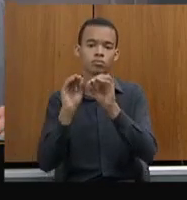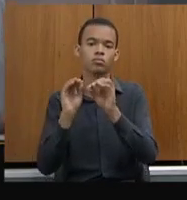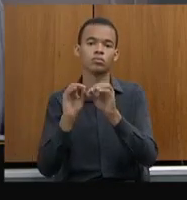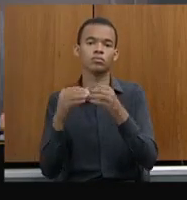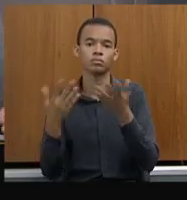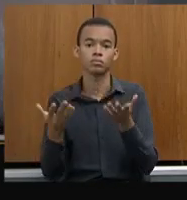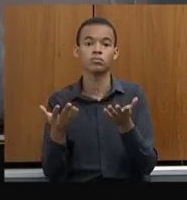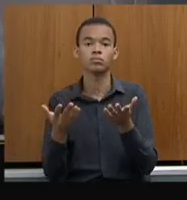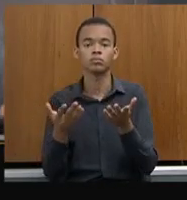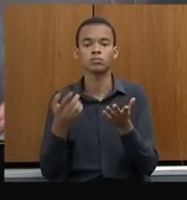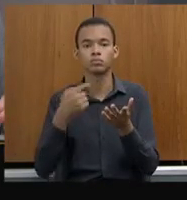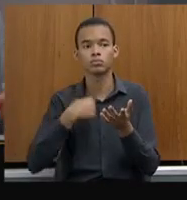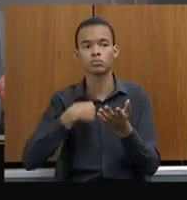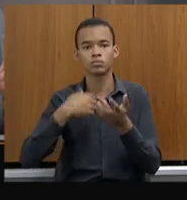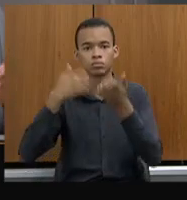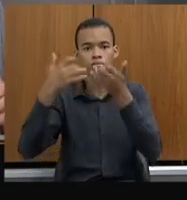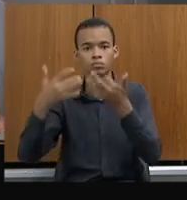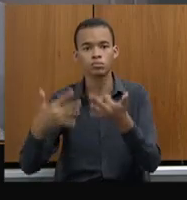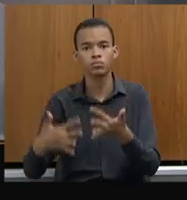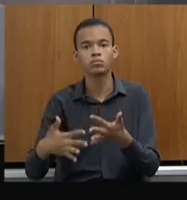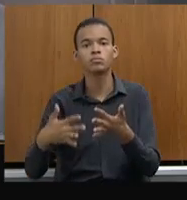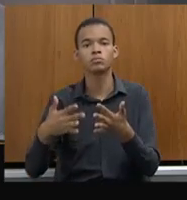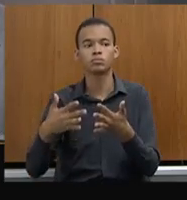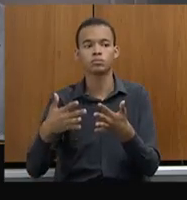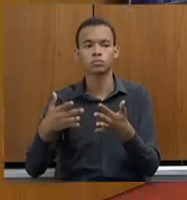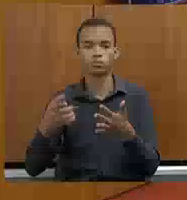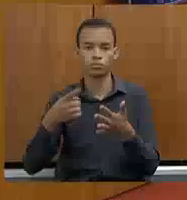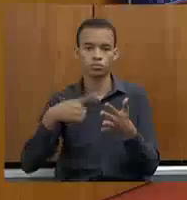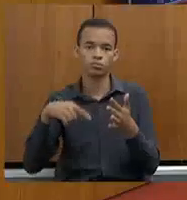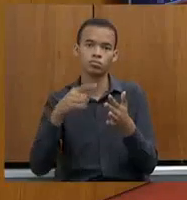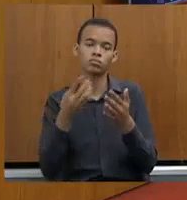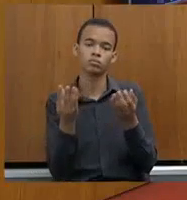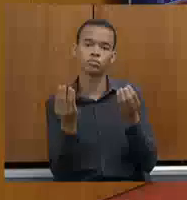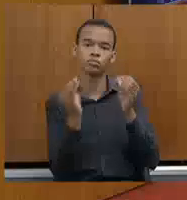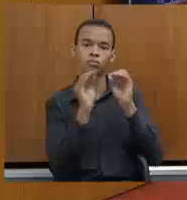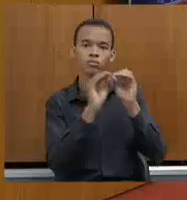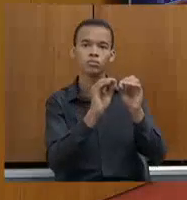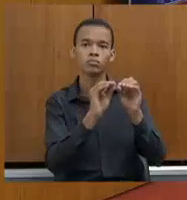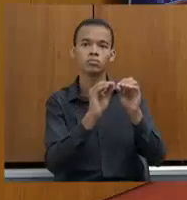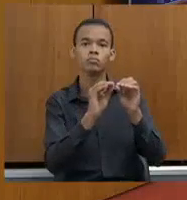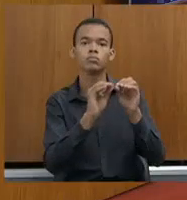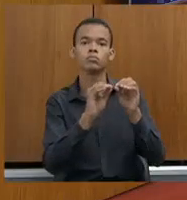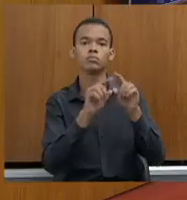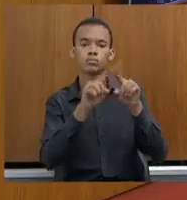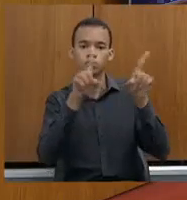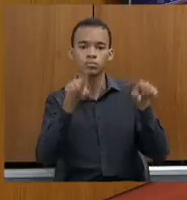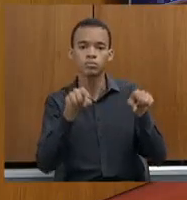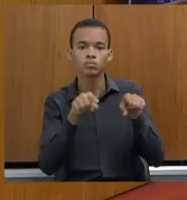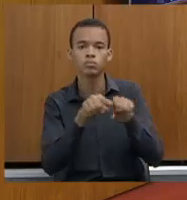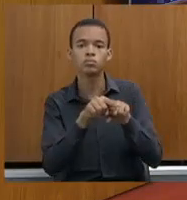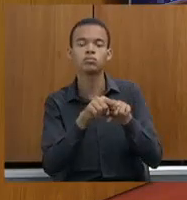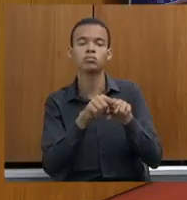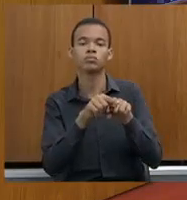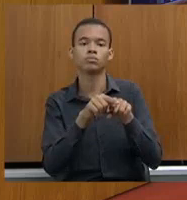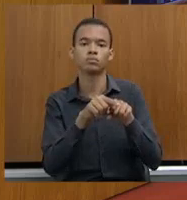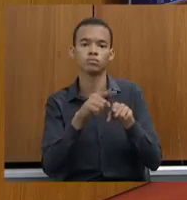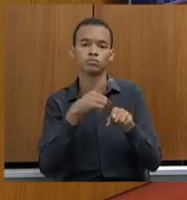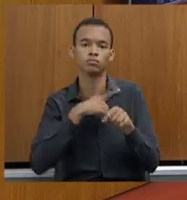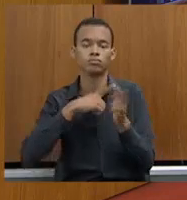ao mesmo tempo que nós apresentamos a taxa de elucidação, nós temos aquele relatório